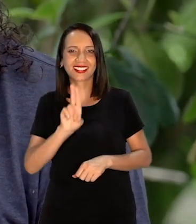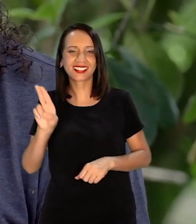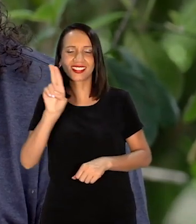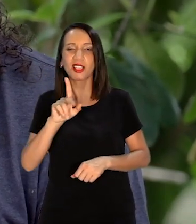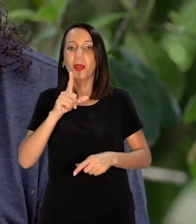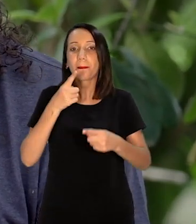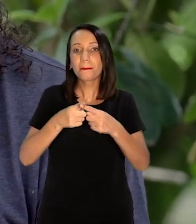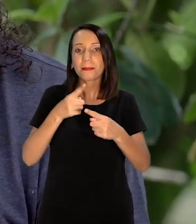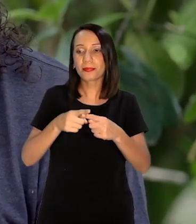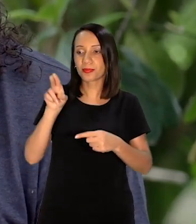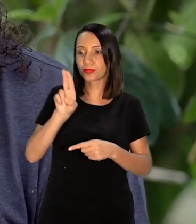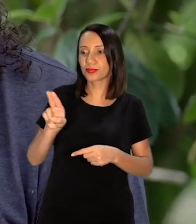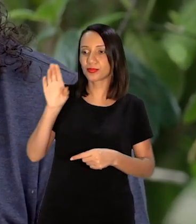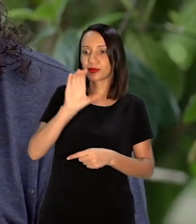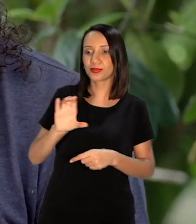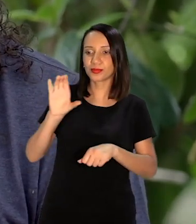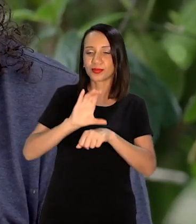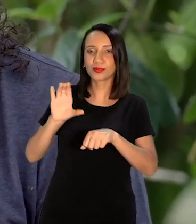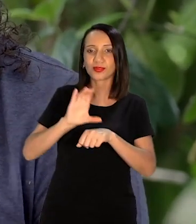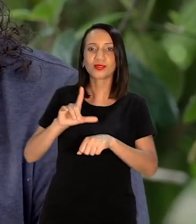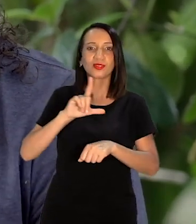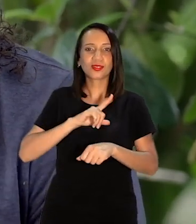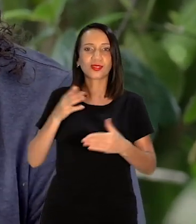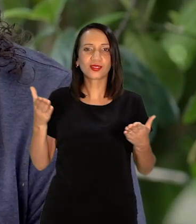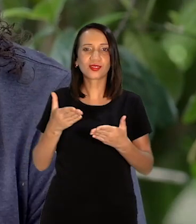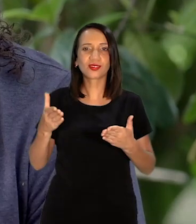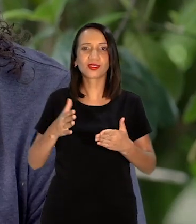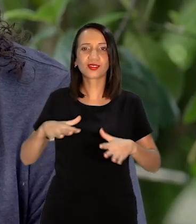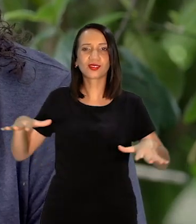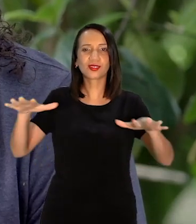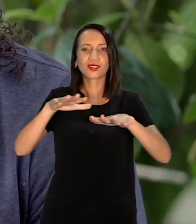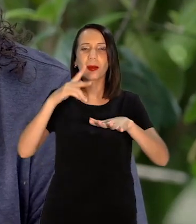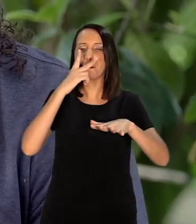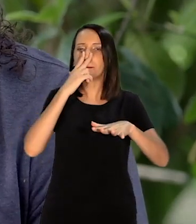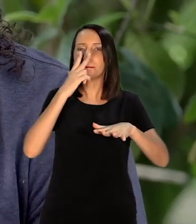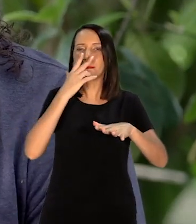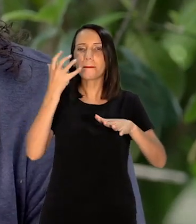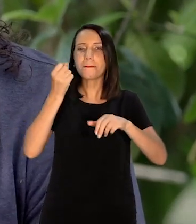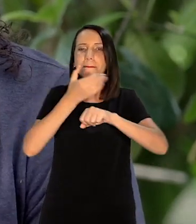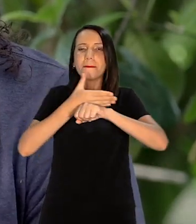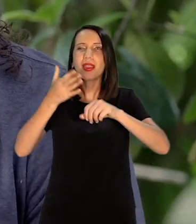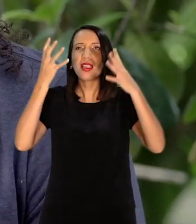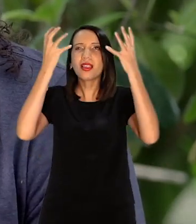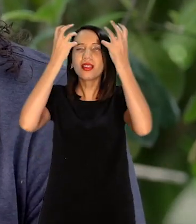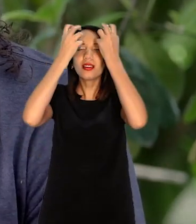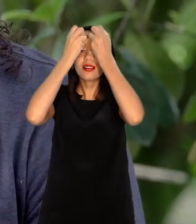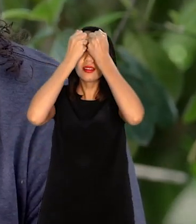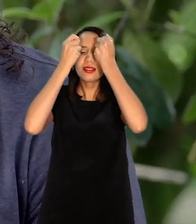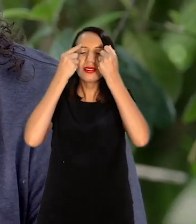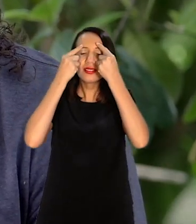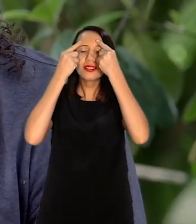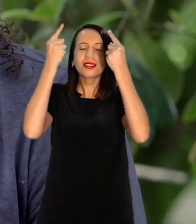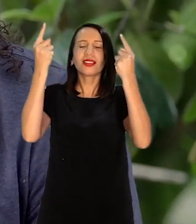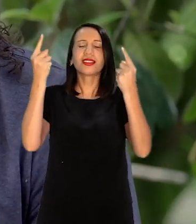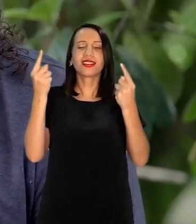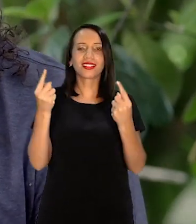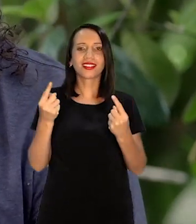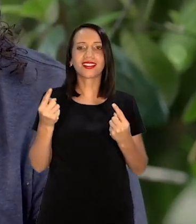problema Que é o embraquecimento Das suas ideias Ou a